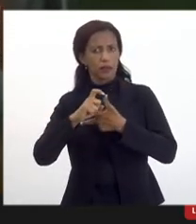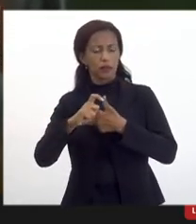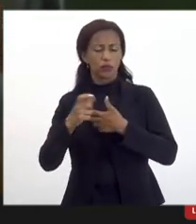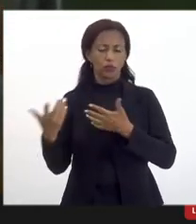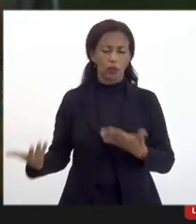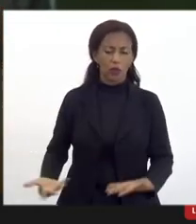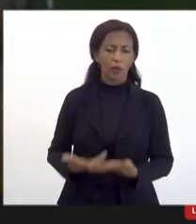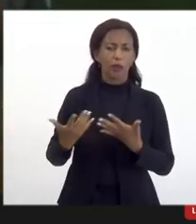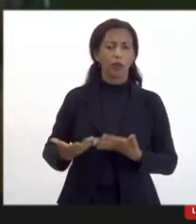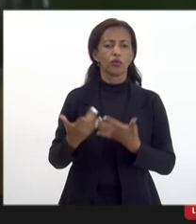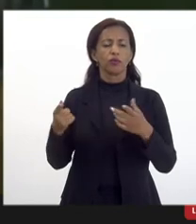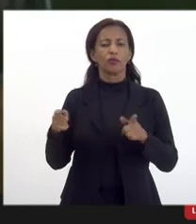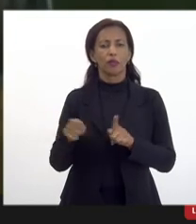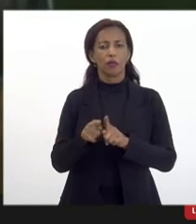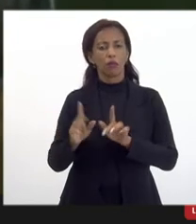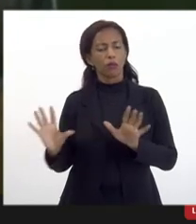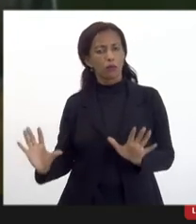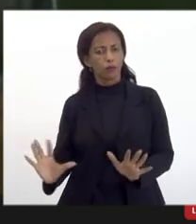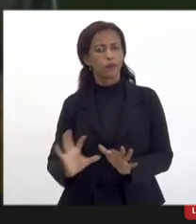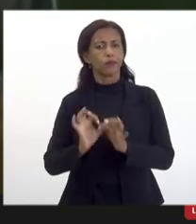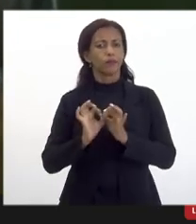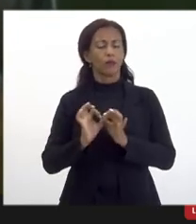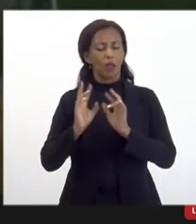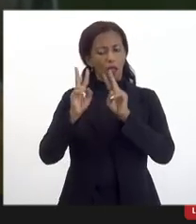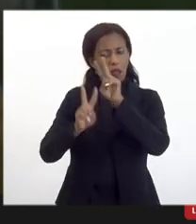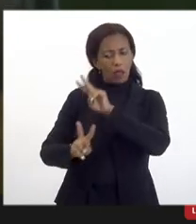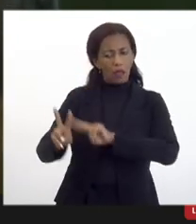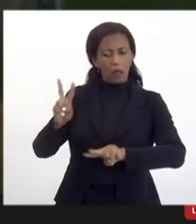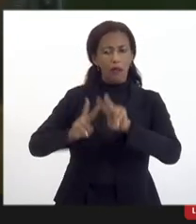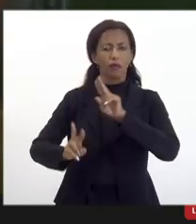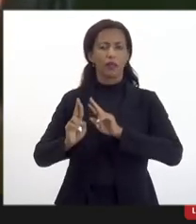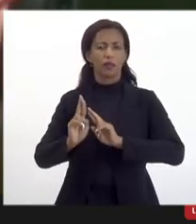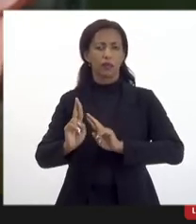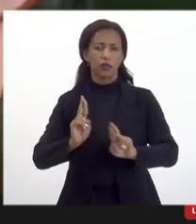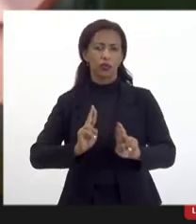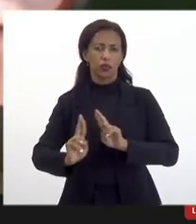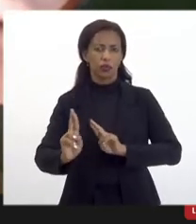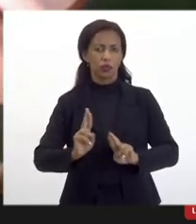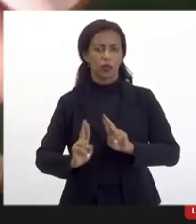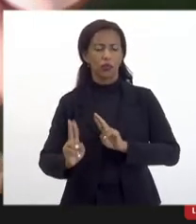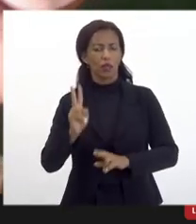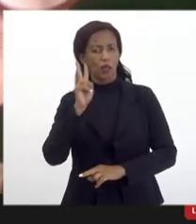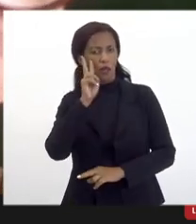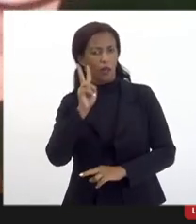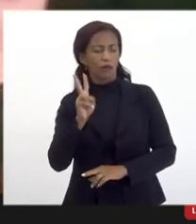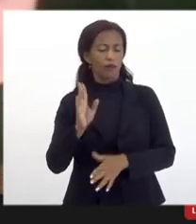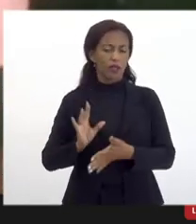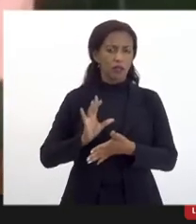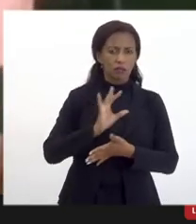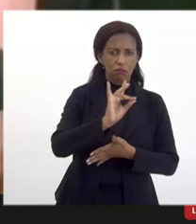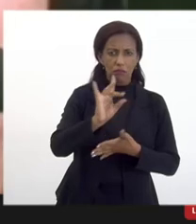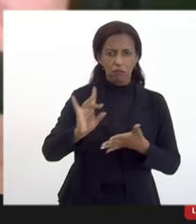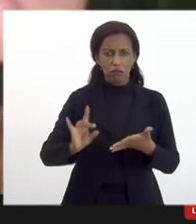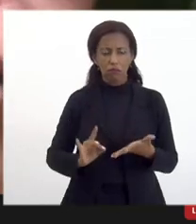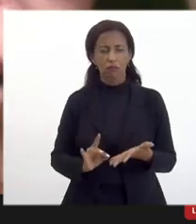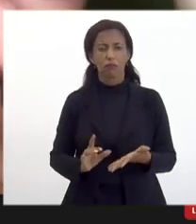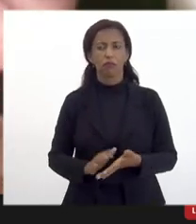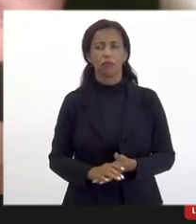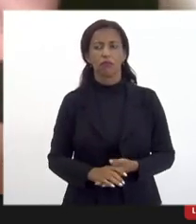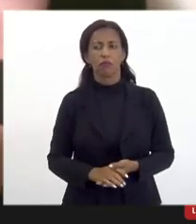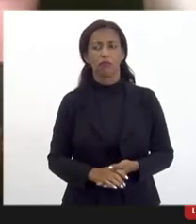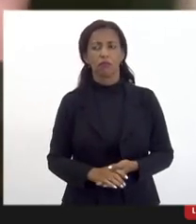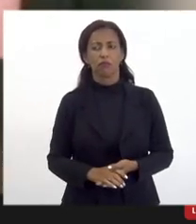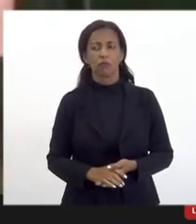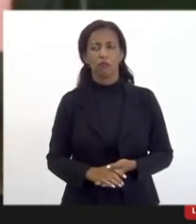motivá-los a enxergar esses resultados e a enxergar esses pontos e